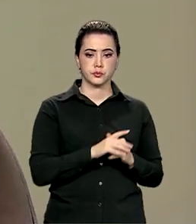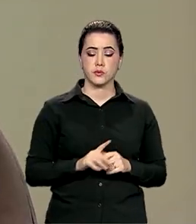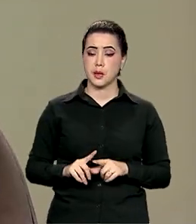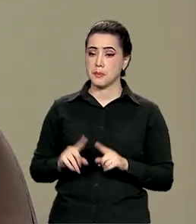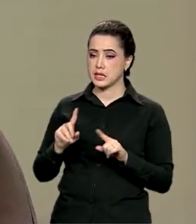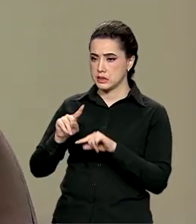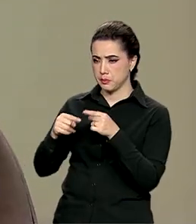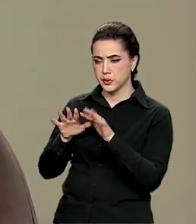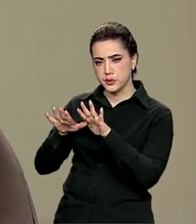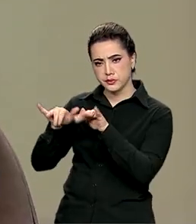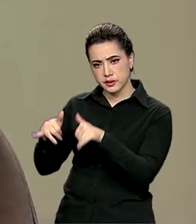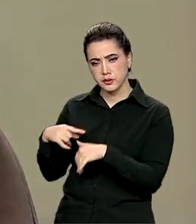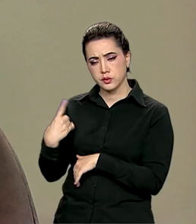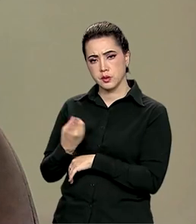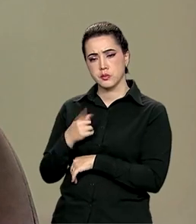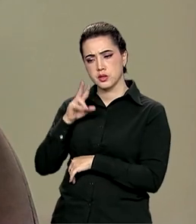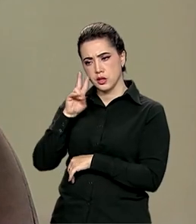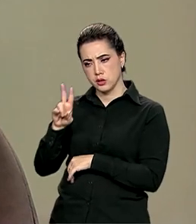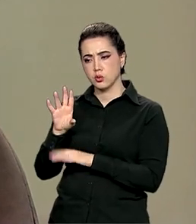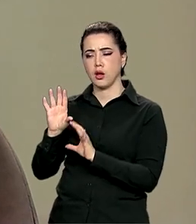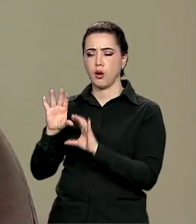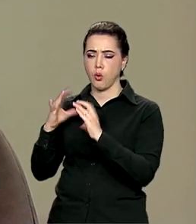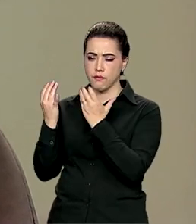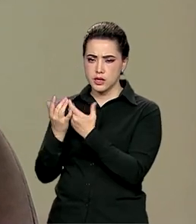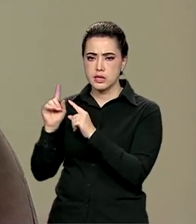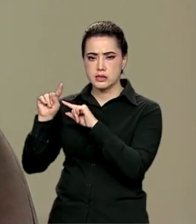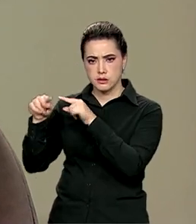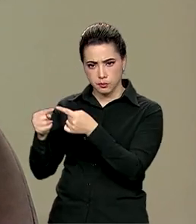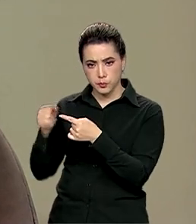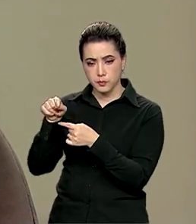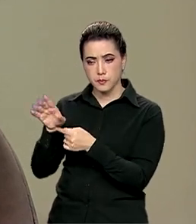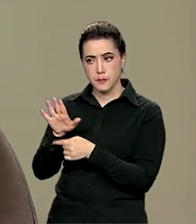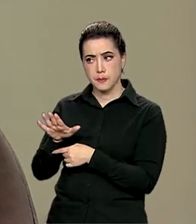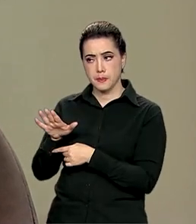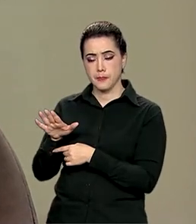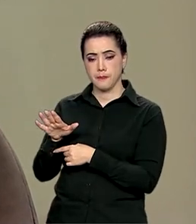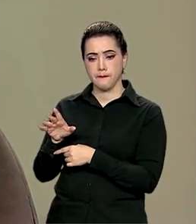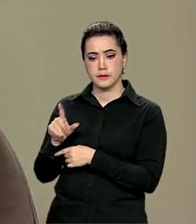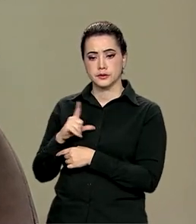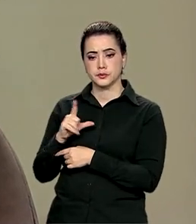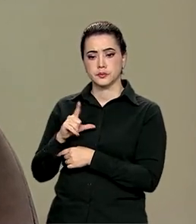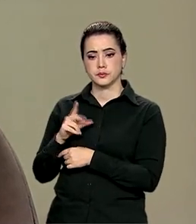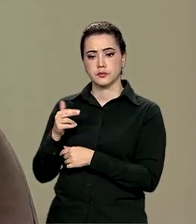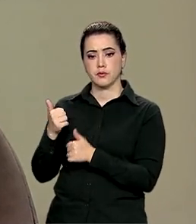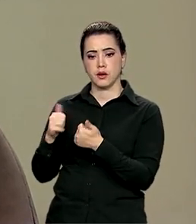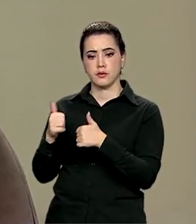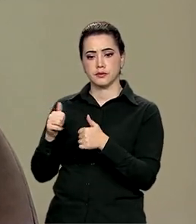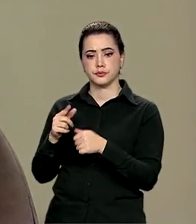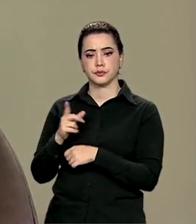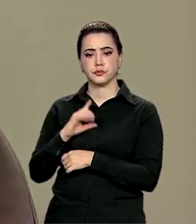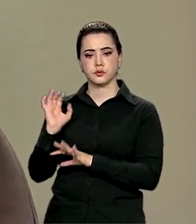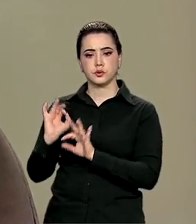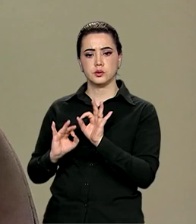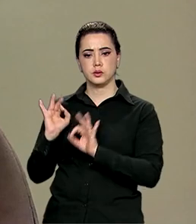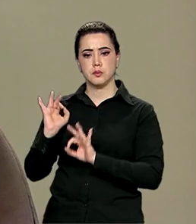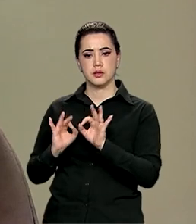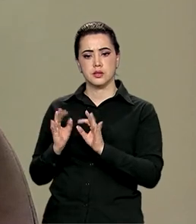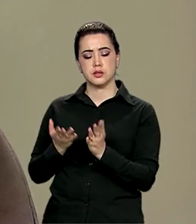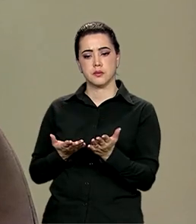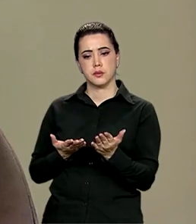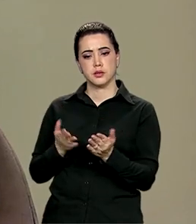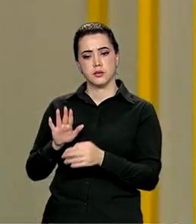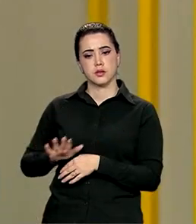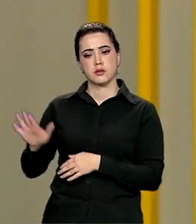processo, depois que tivemos aí a Conferência Nacional, secretário, considerando que já existe um Plano Nacional de Juventude,